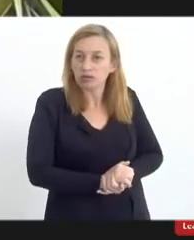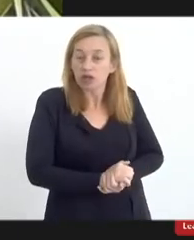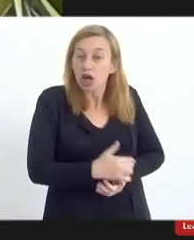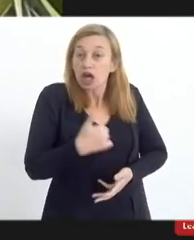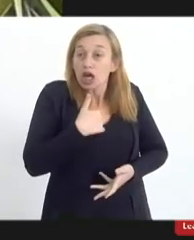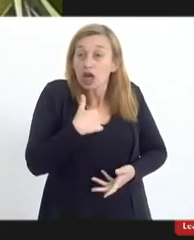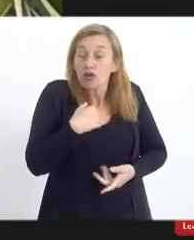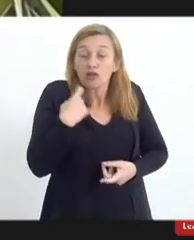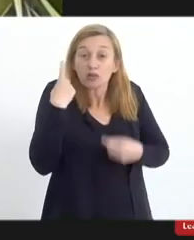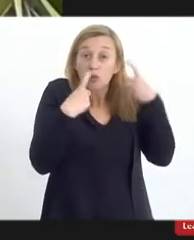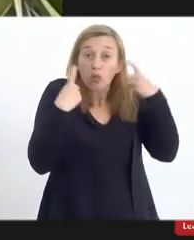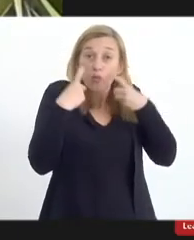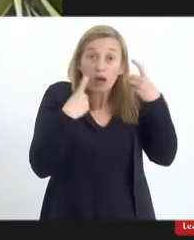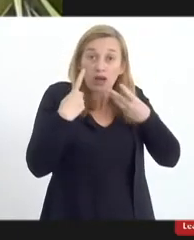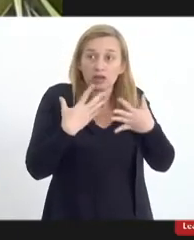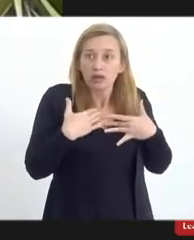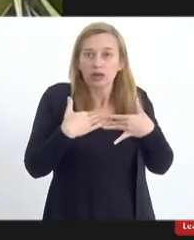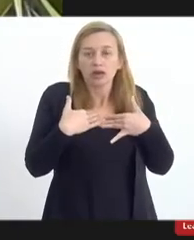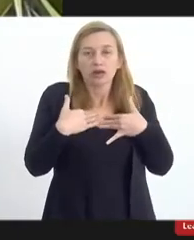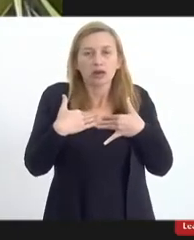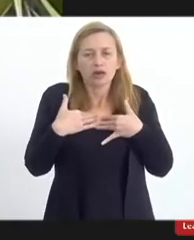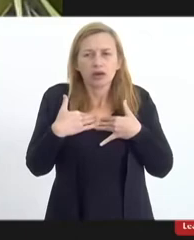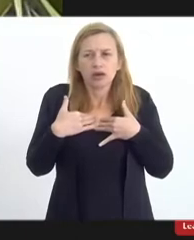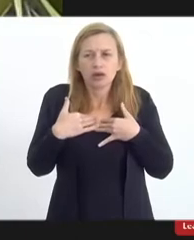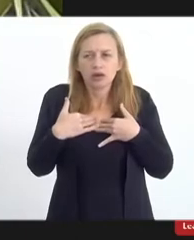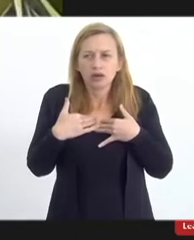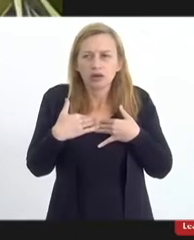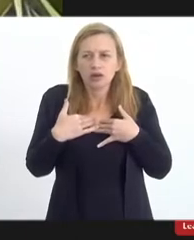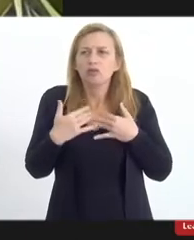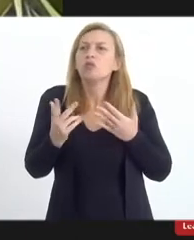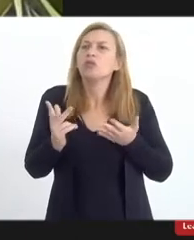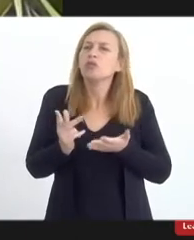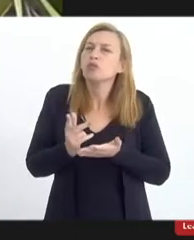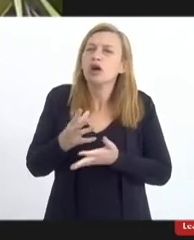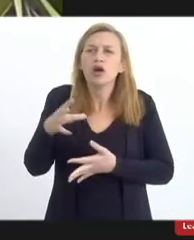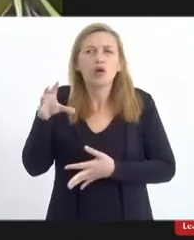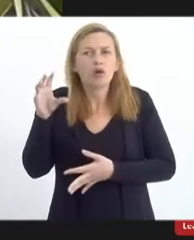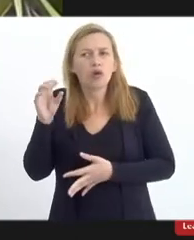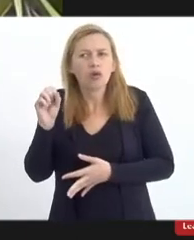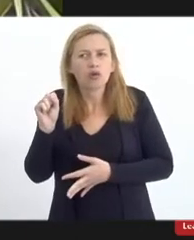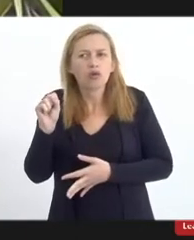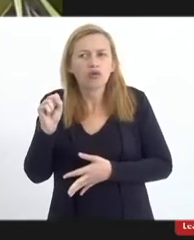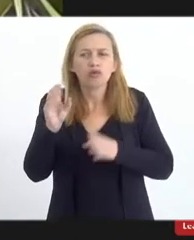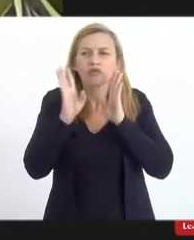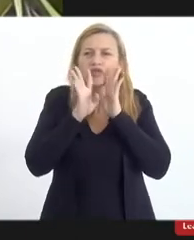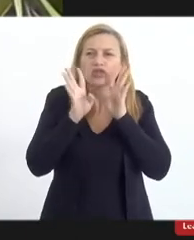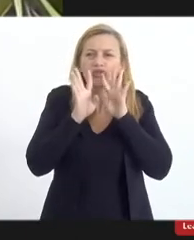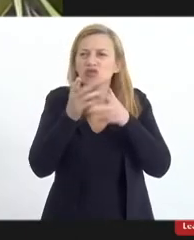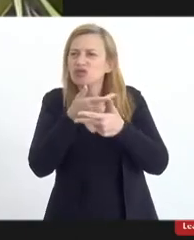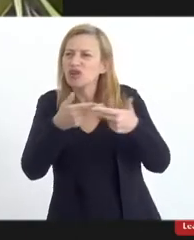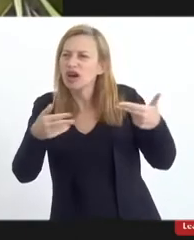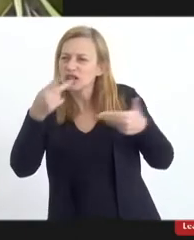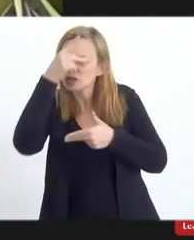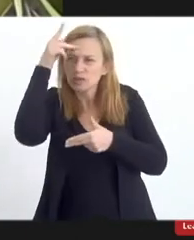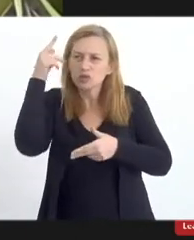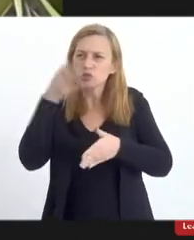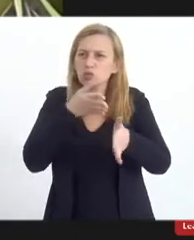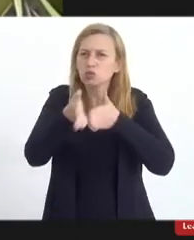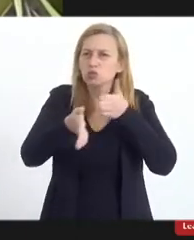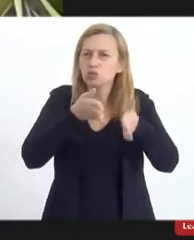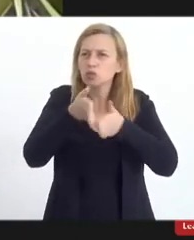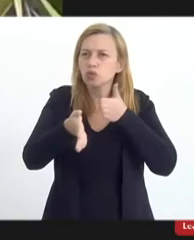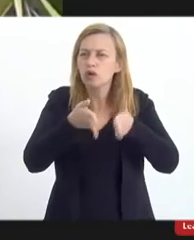entrei em desespero. Aí foi quando eu ouvi no Facebook várias pessoas entrando e